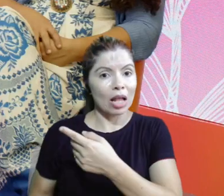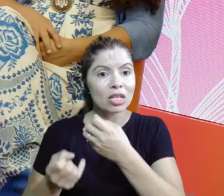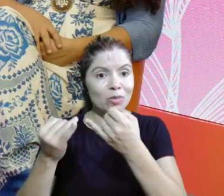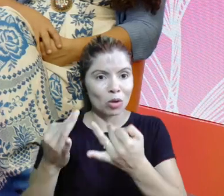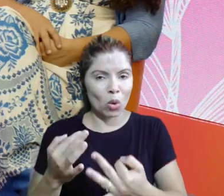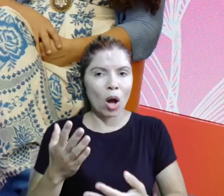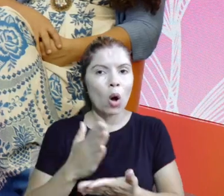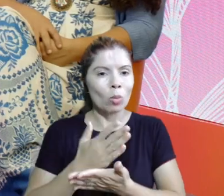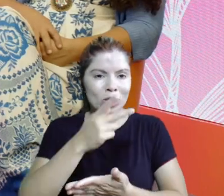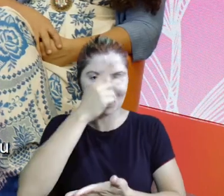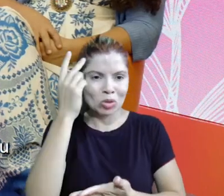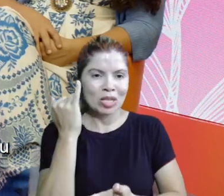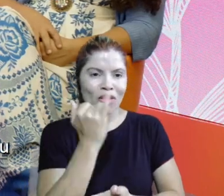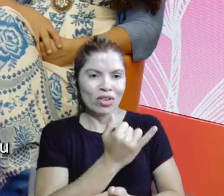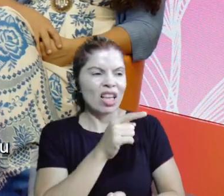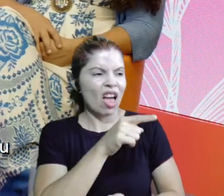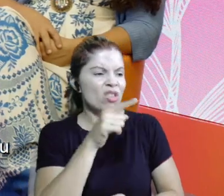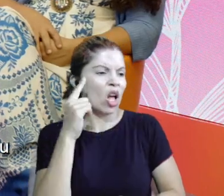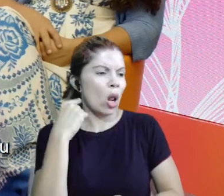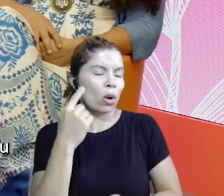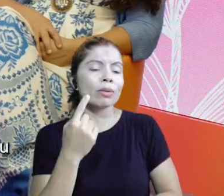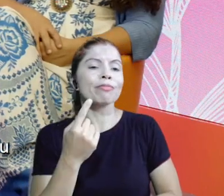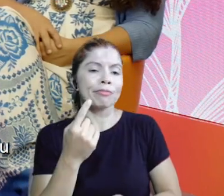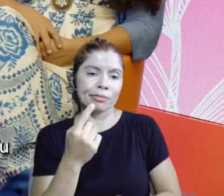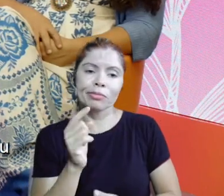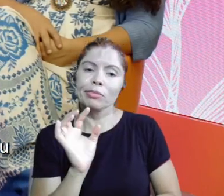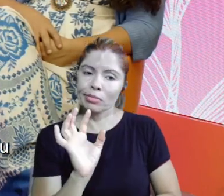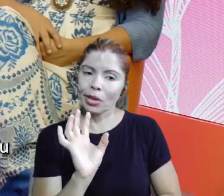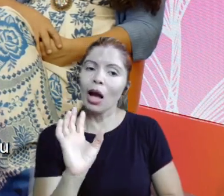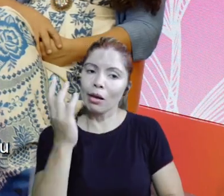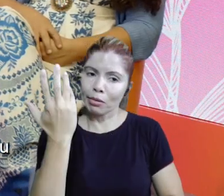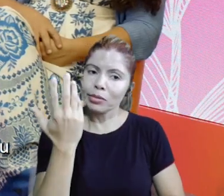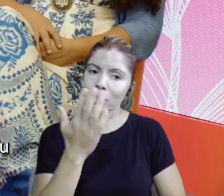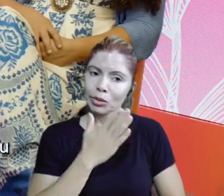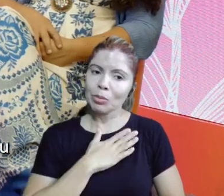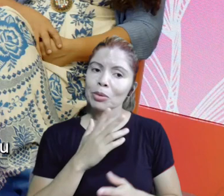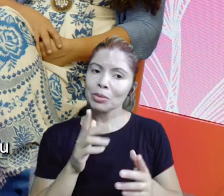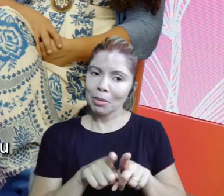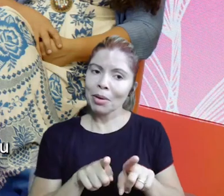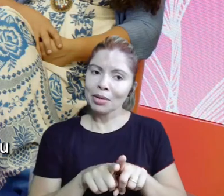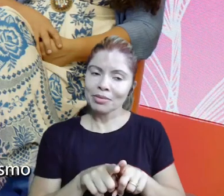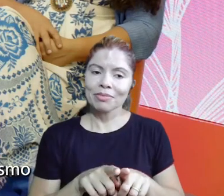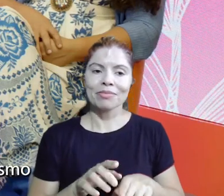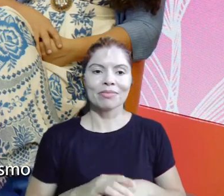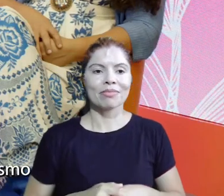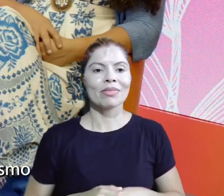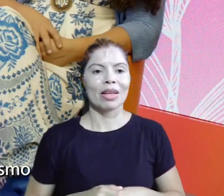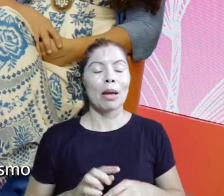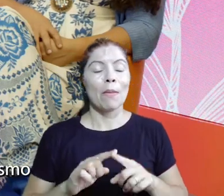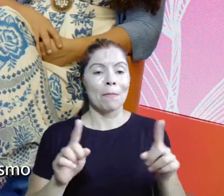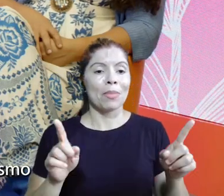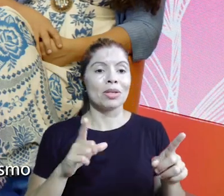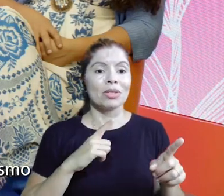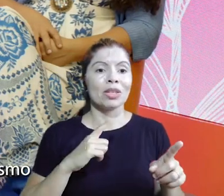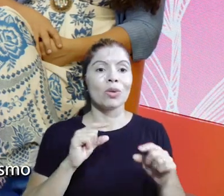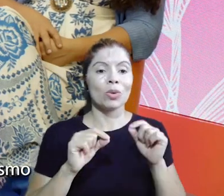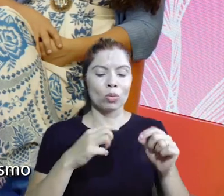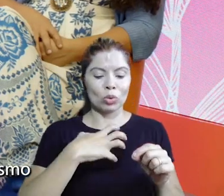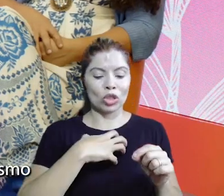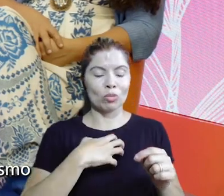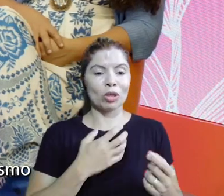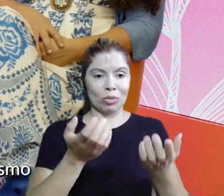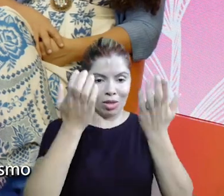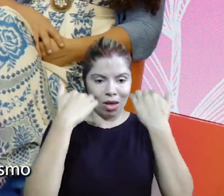louca, né? Você é louca. E aí também vem um outro lado, que eu acho que também é um, é algo que a gente carrega